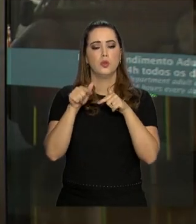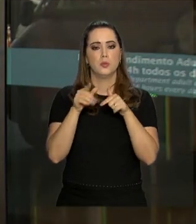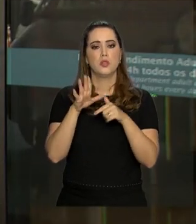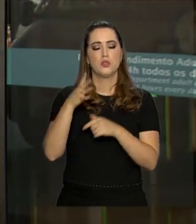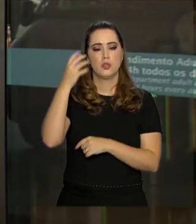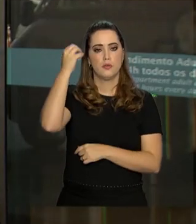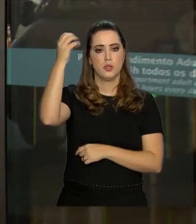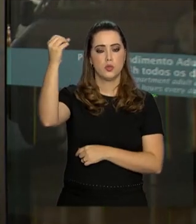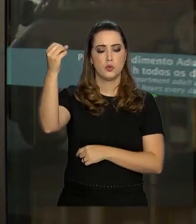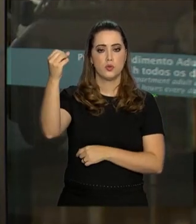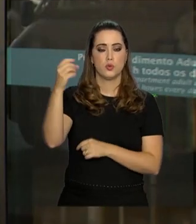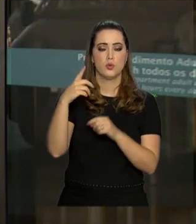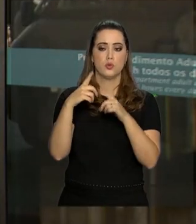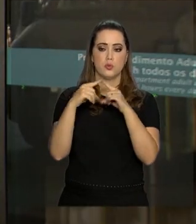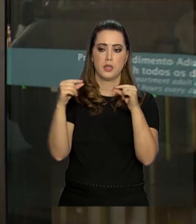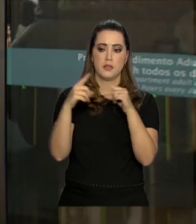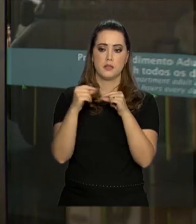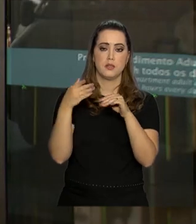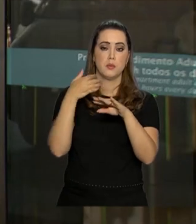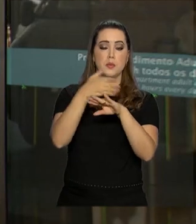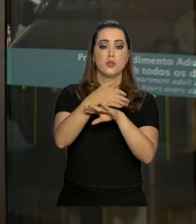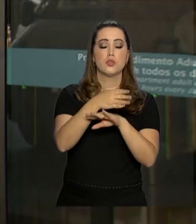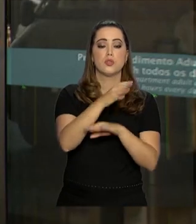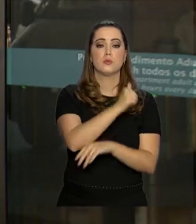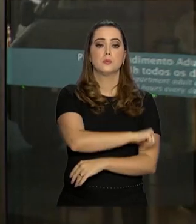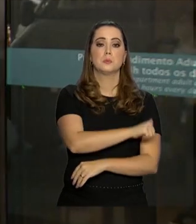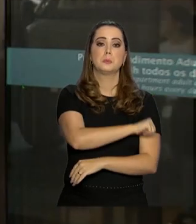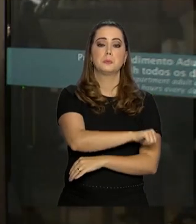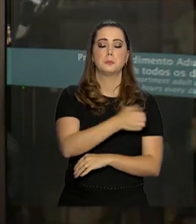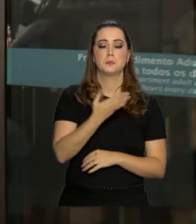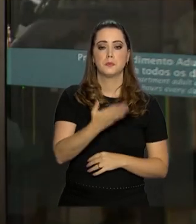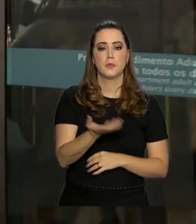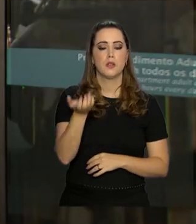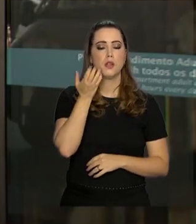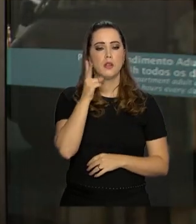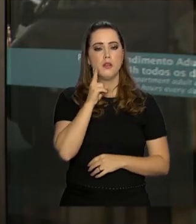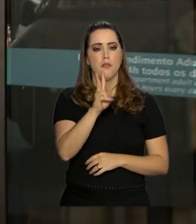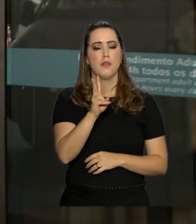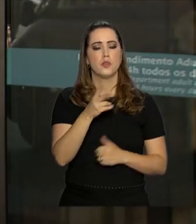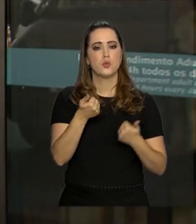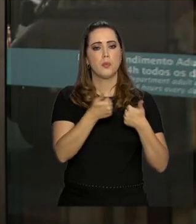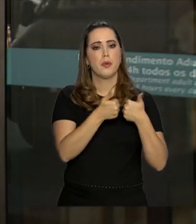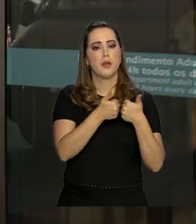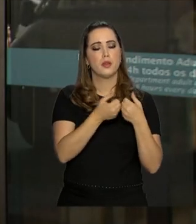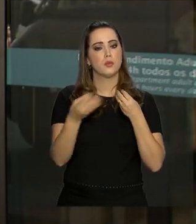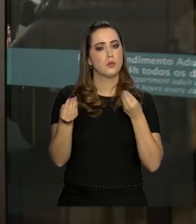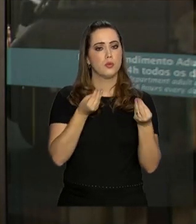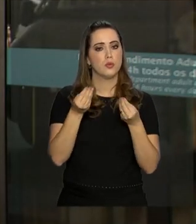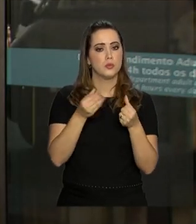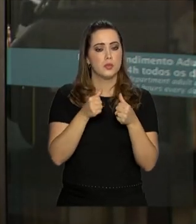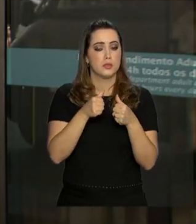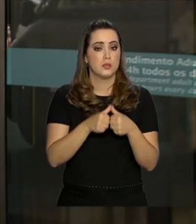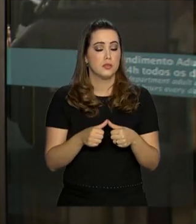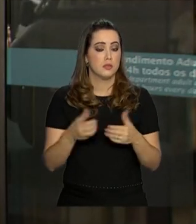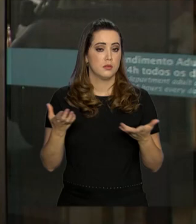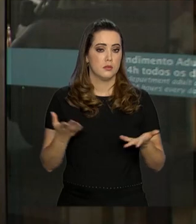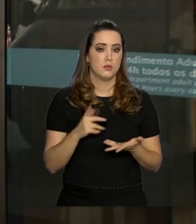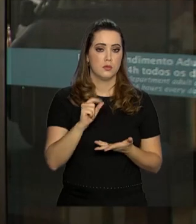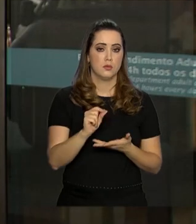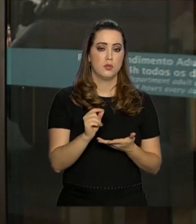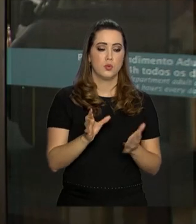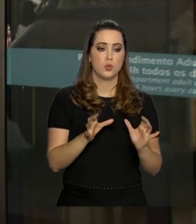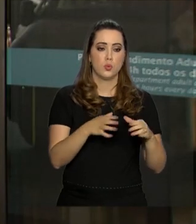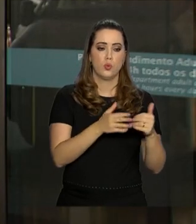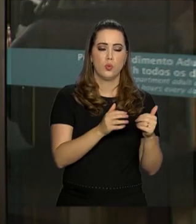decolou de Brasília em direção ao Rio de Janeiro Eles querem averiguar quais são as condições em que os